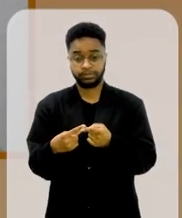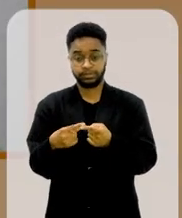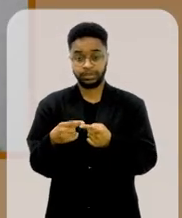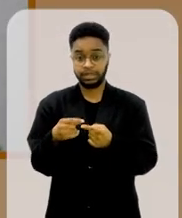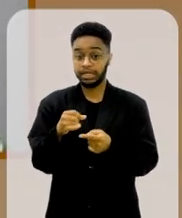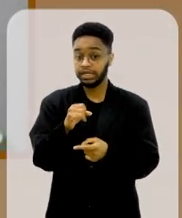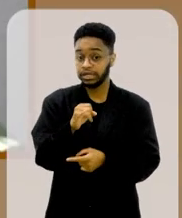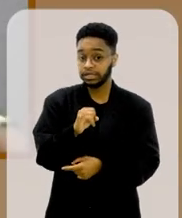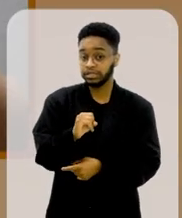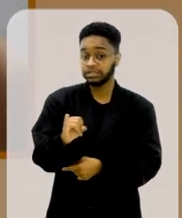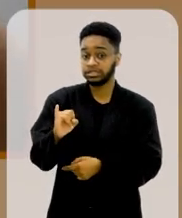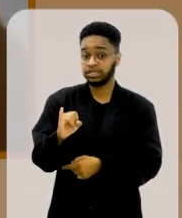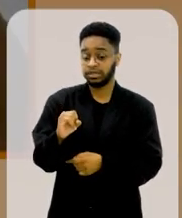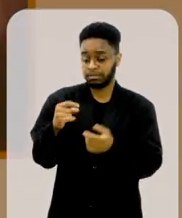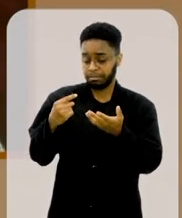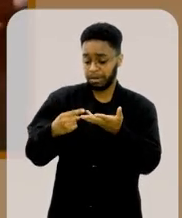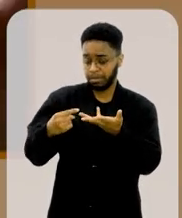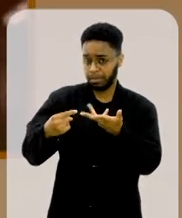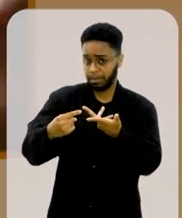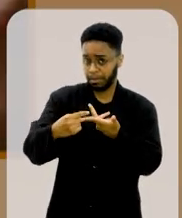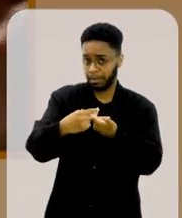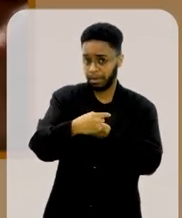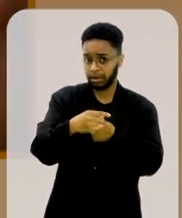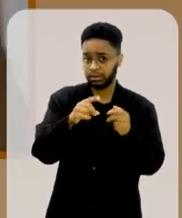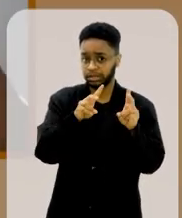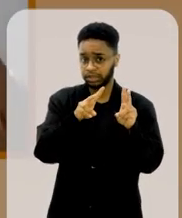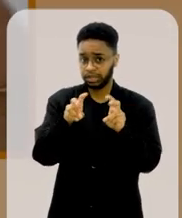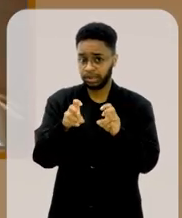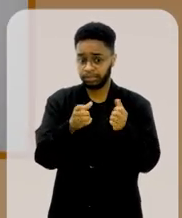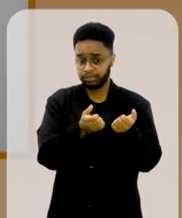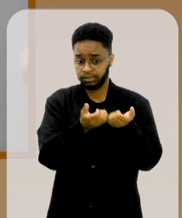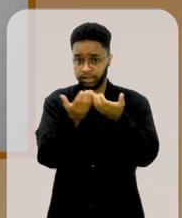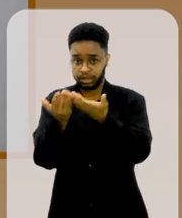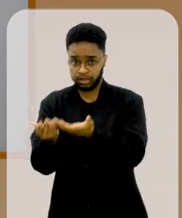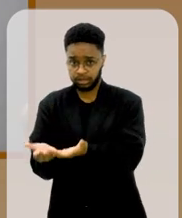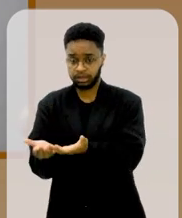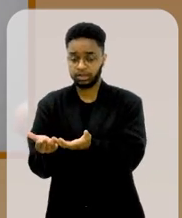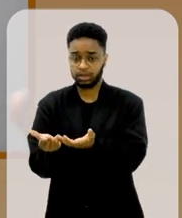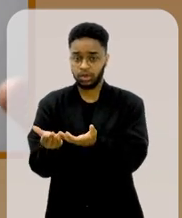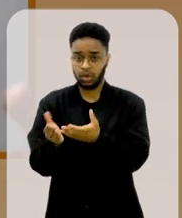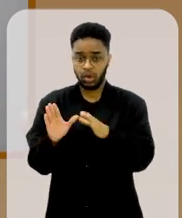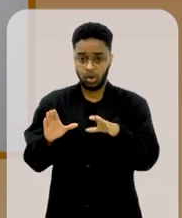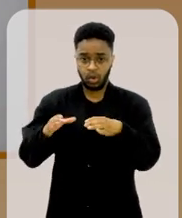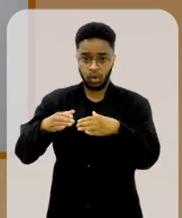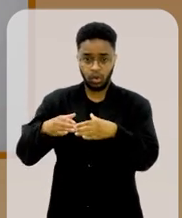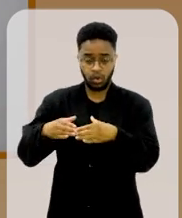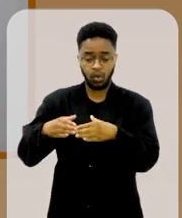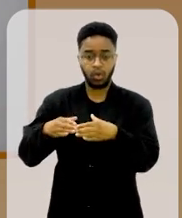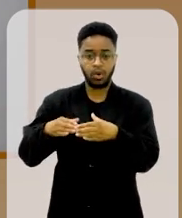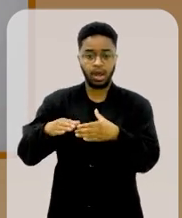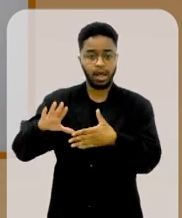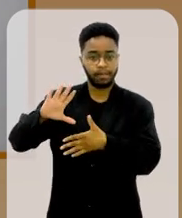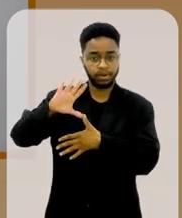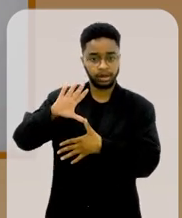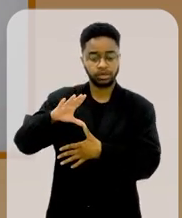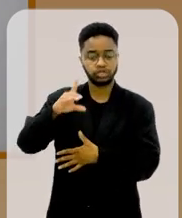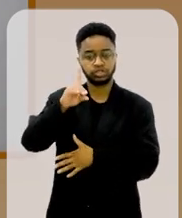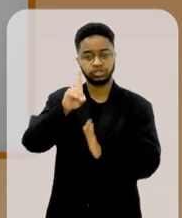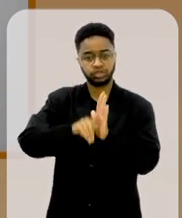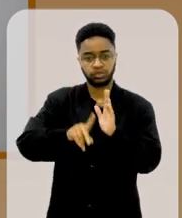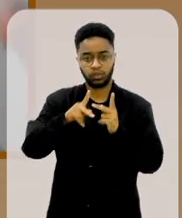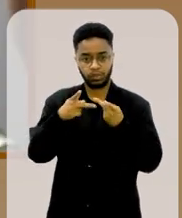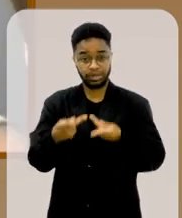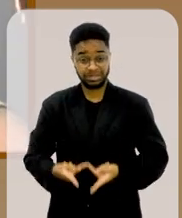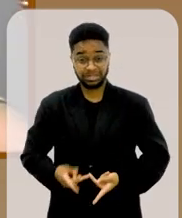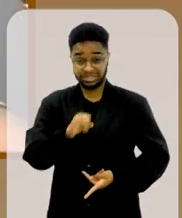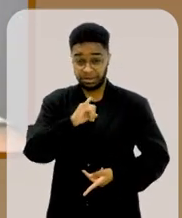se todos os itens enviados pelo Comitê Interamericano de Direitos Humanos da OEA